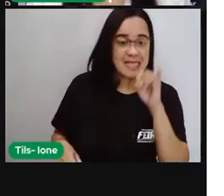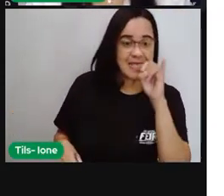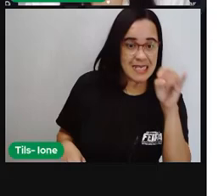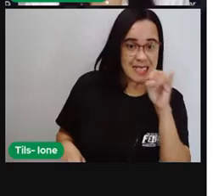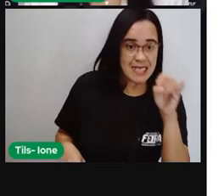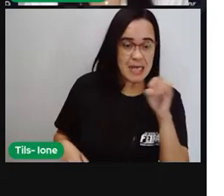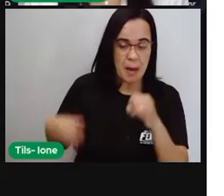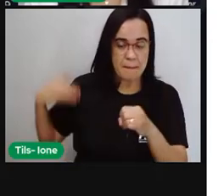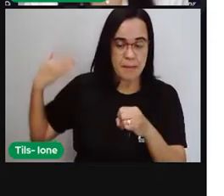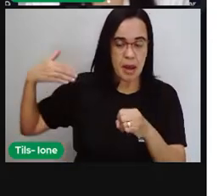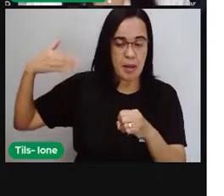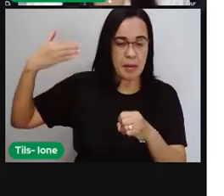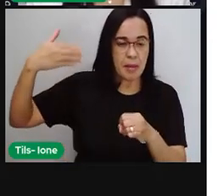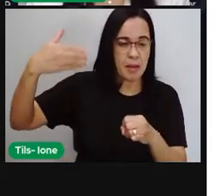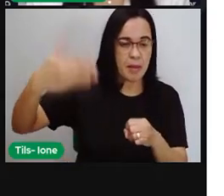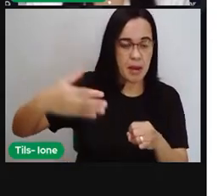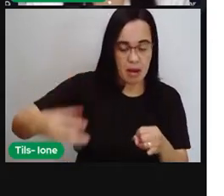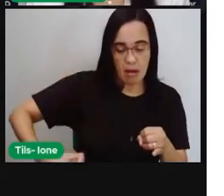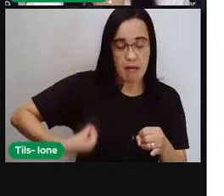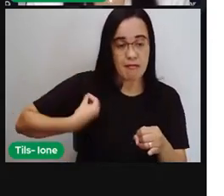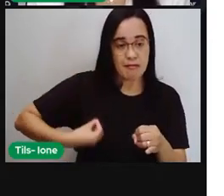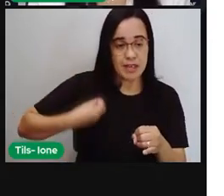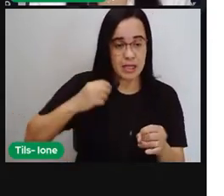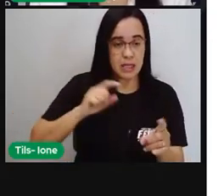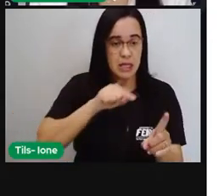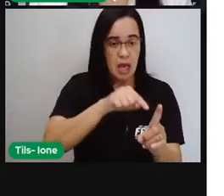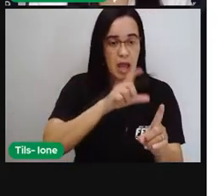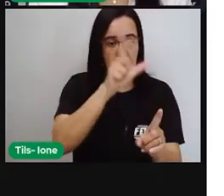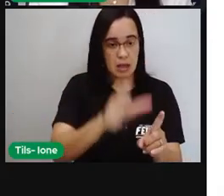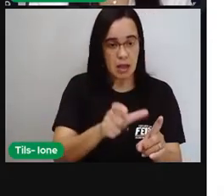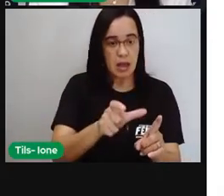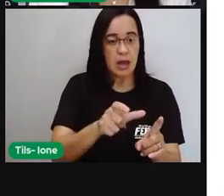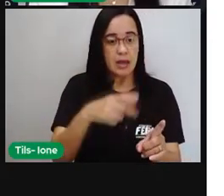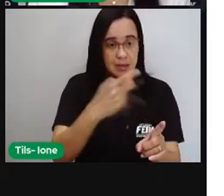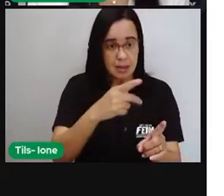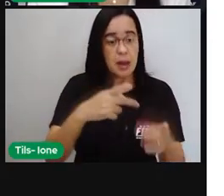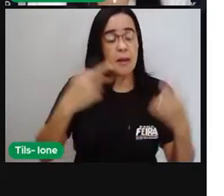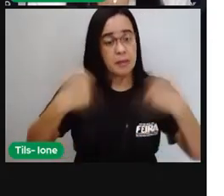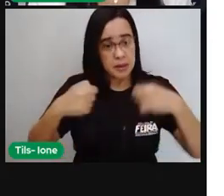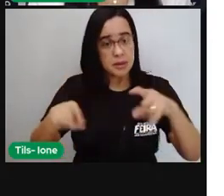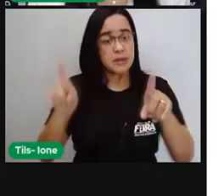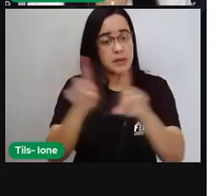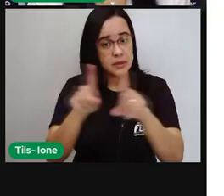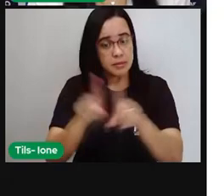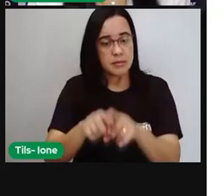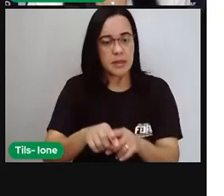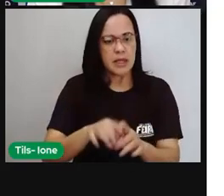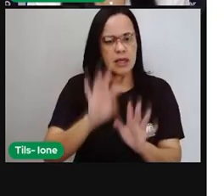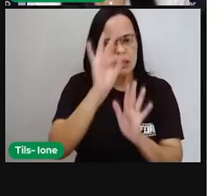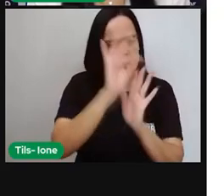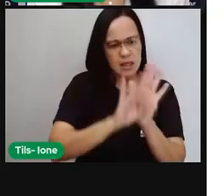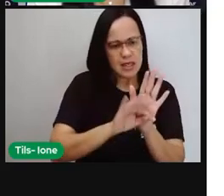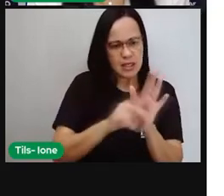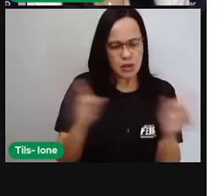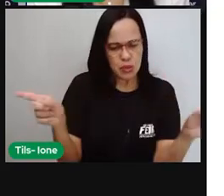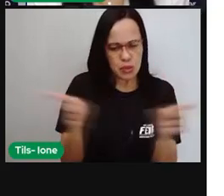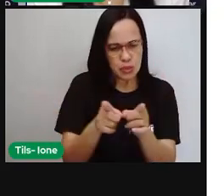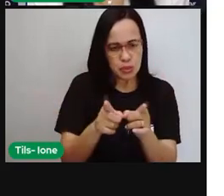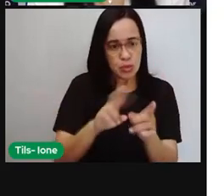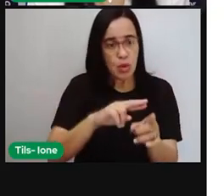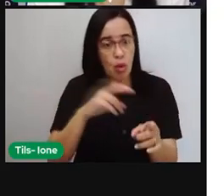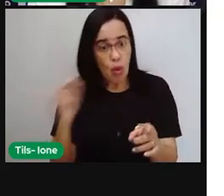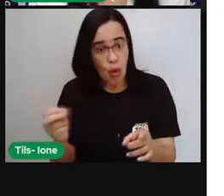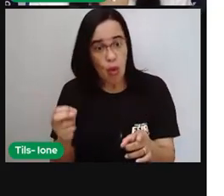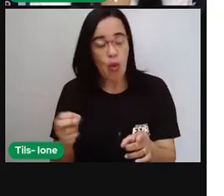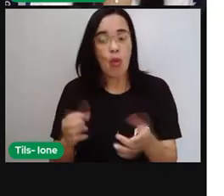mais extensa né quando é um texto as informações ali vão ser menores mas existem biografias narradas aí